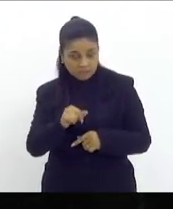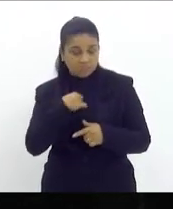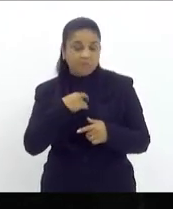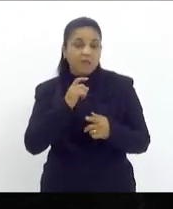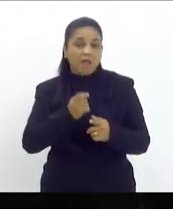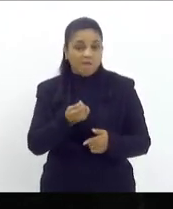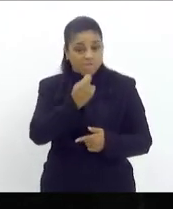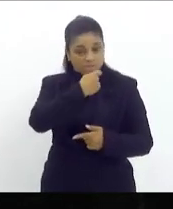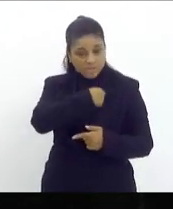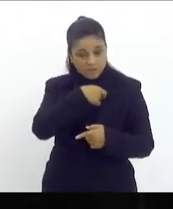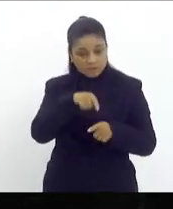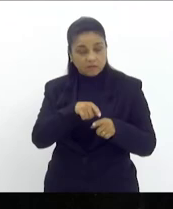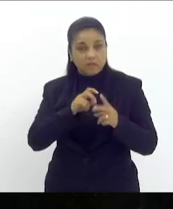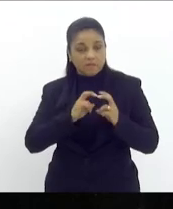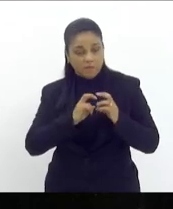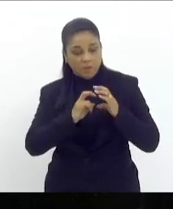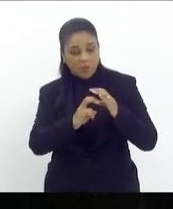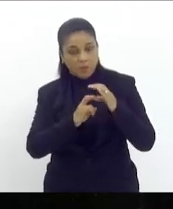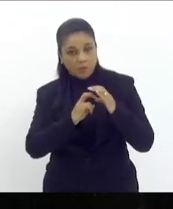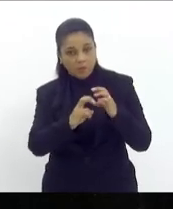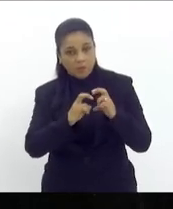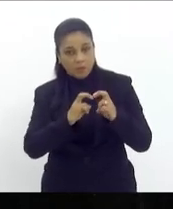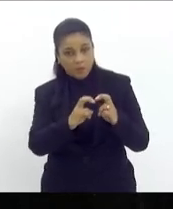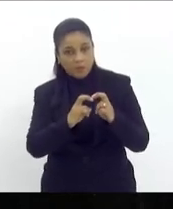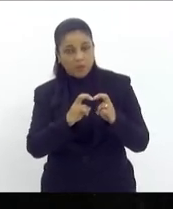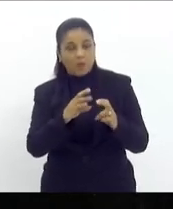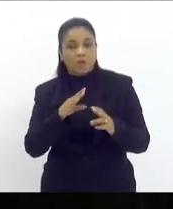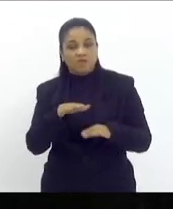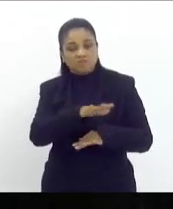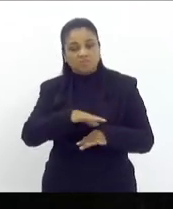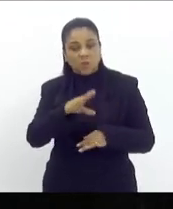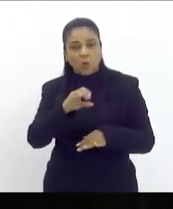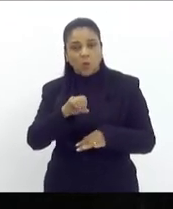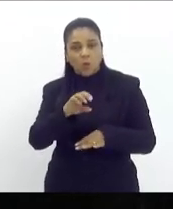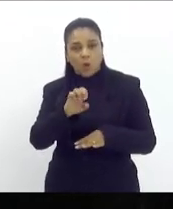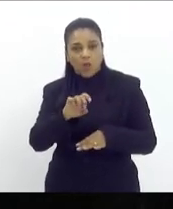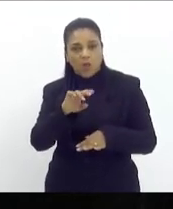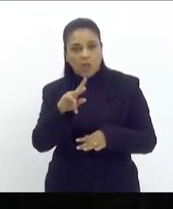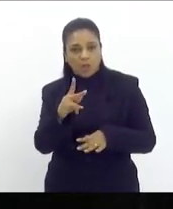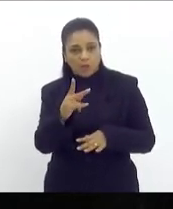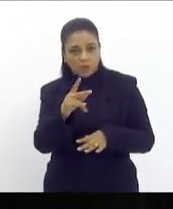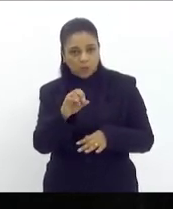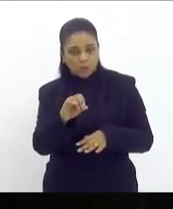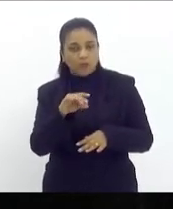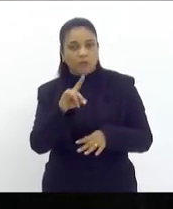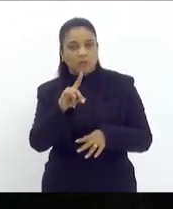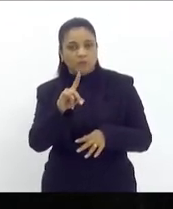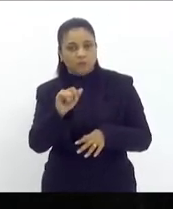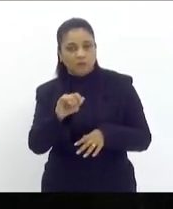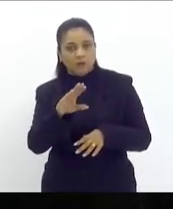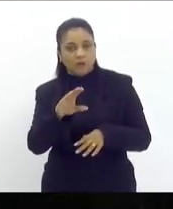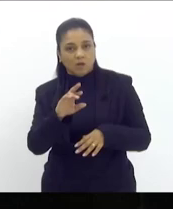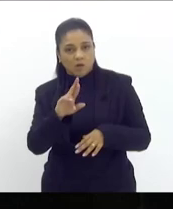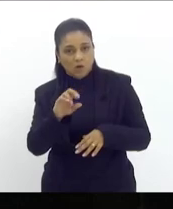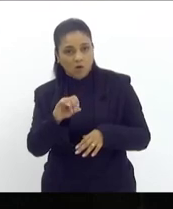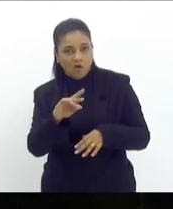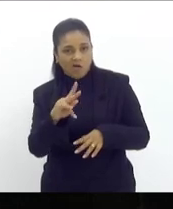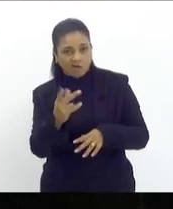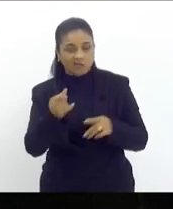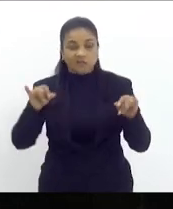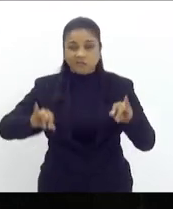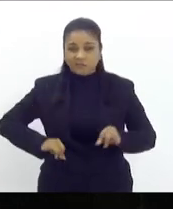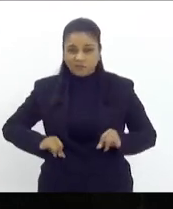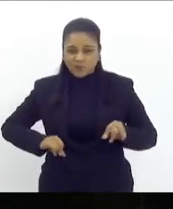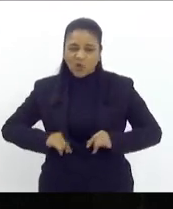na Supervia ali na estação de Coelho da Rocha que sofre com o drama de todo o povo fluminense em especial